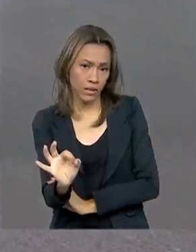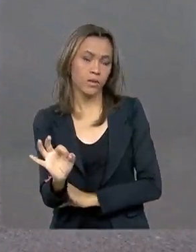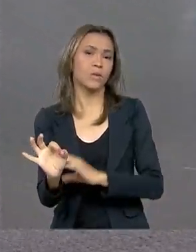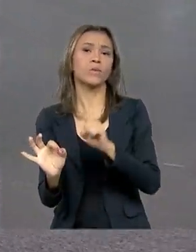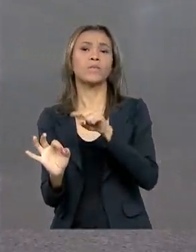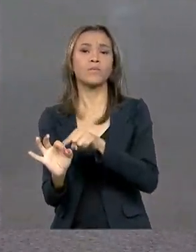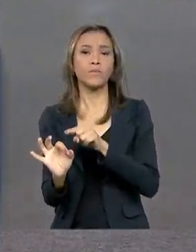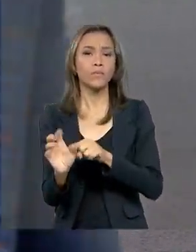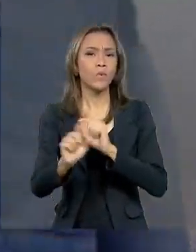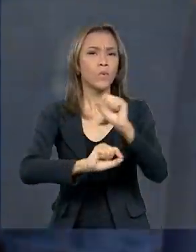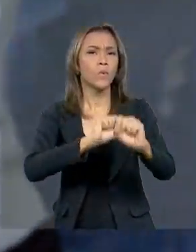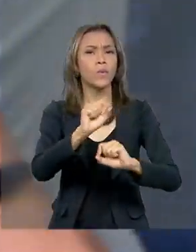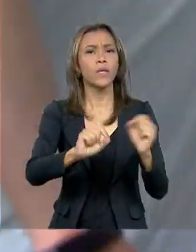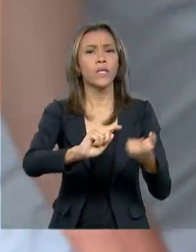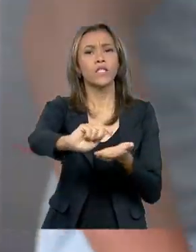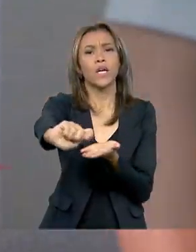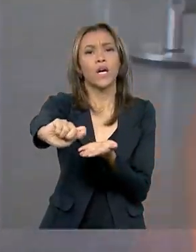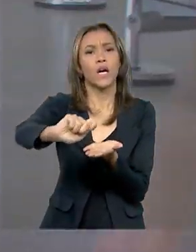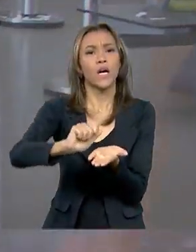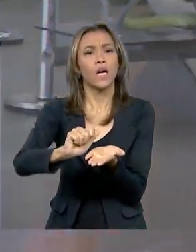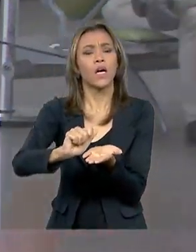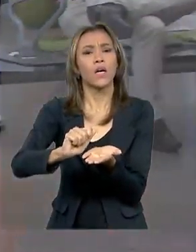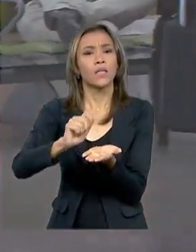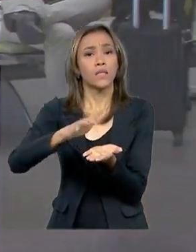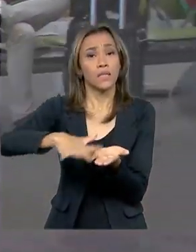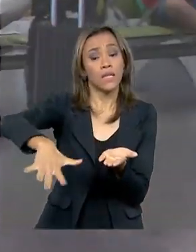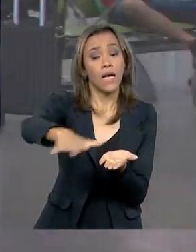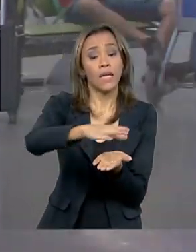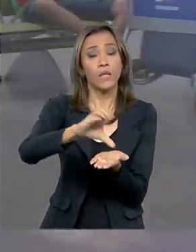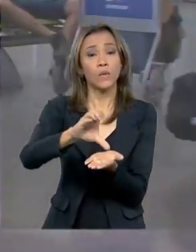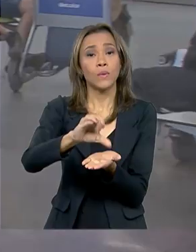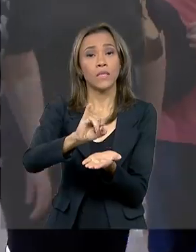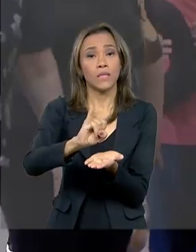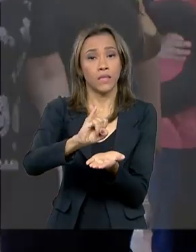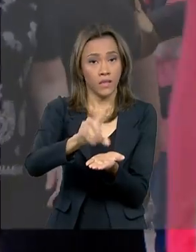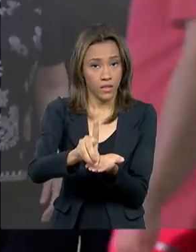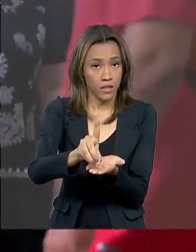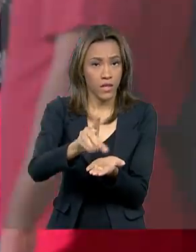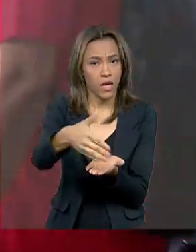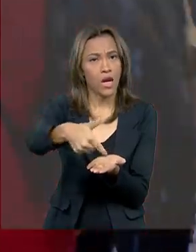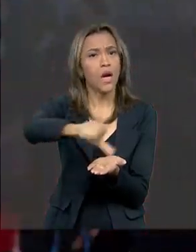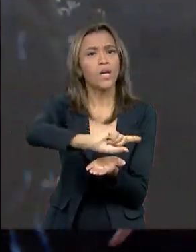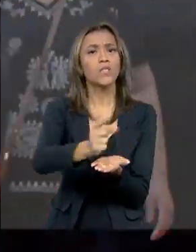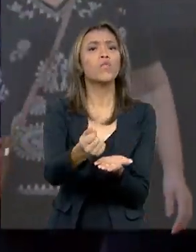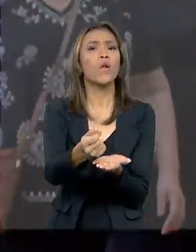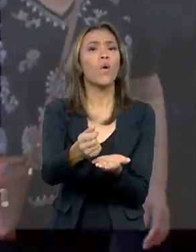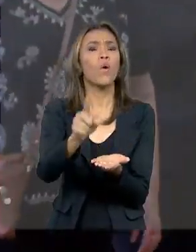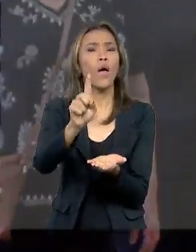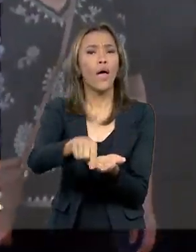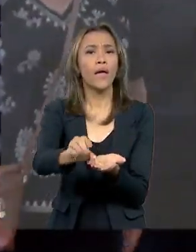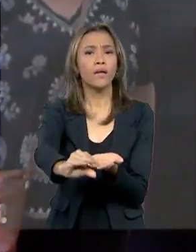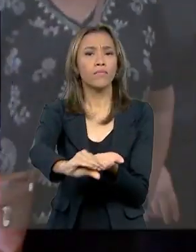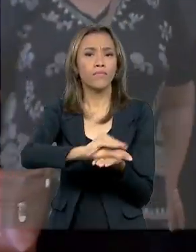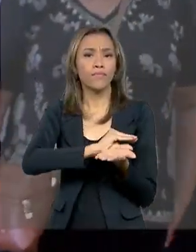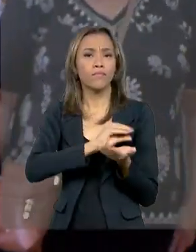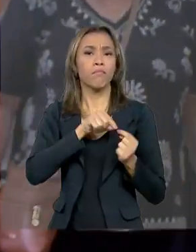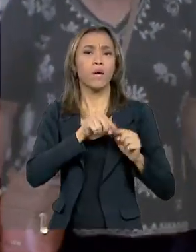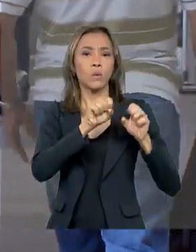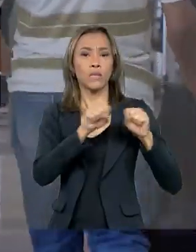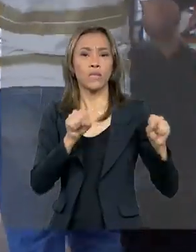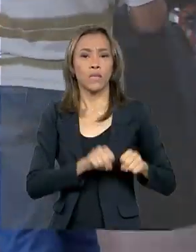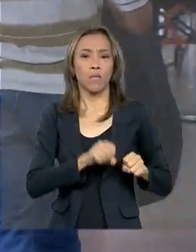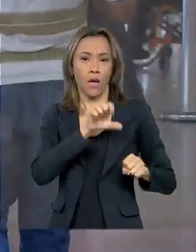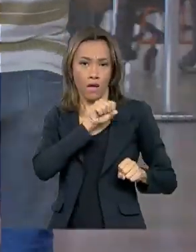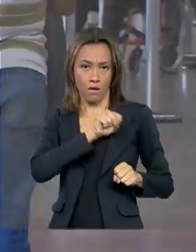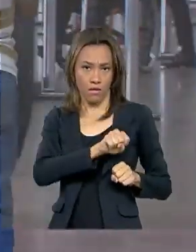Contribuição de Intervenção do Domínio Econômico, CIDI, valor que antes era destinado ao Sistema S. Com isso,